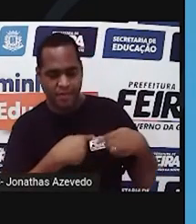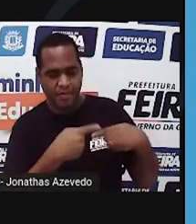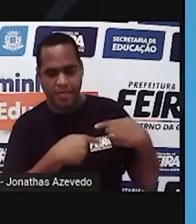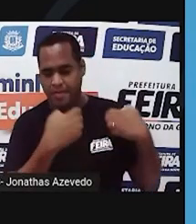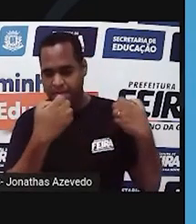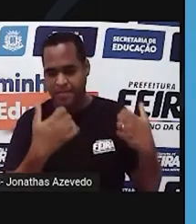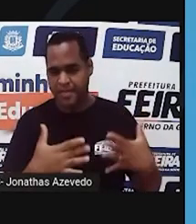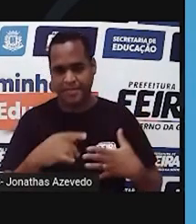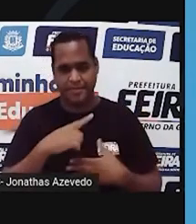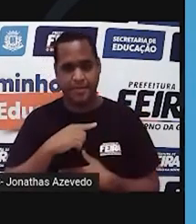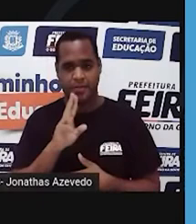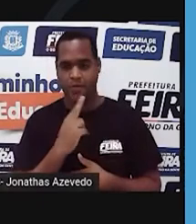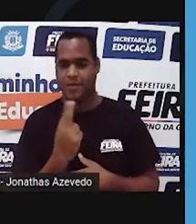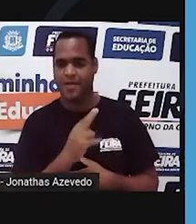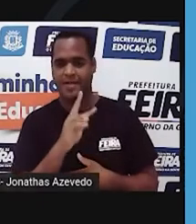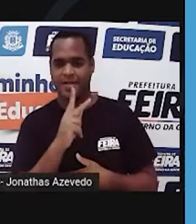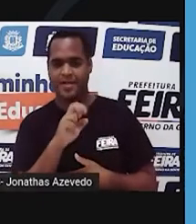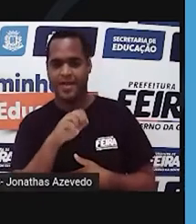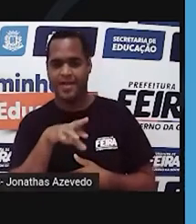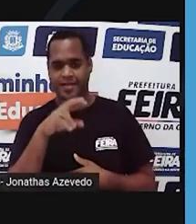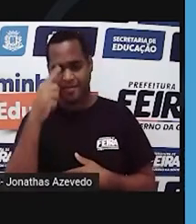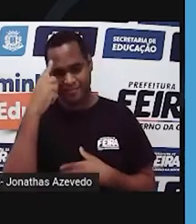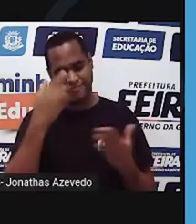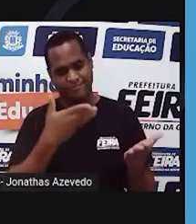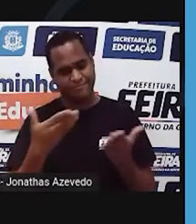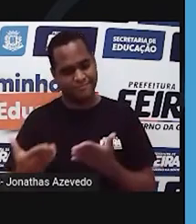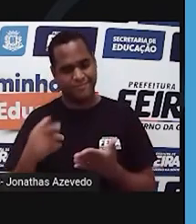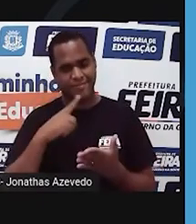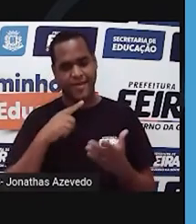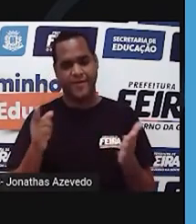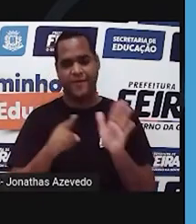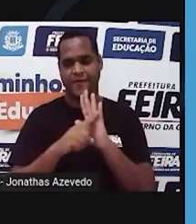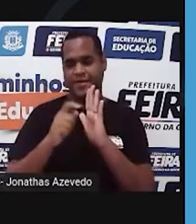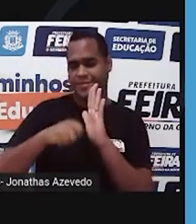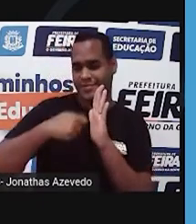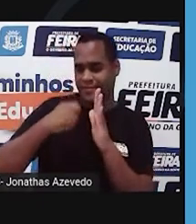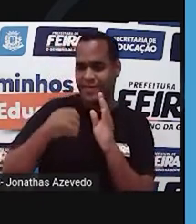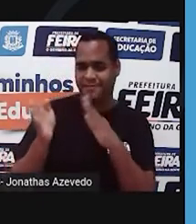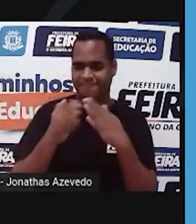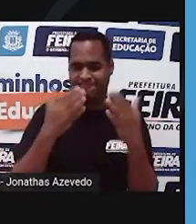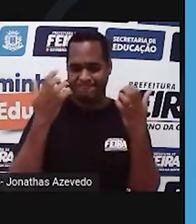Meu nome é Thais Magalhães e seja muito bem-vindo para mais um vídeo neste canal.